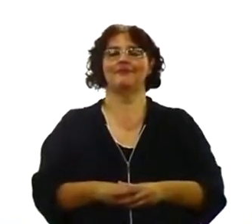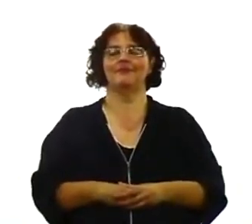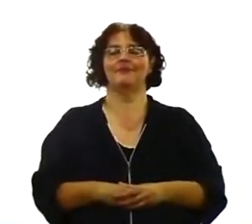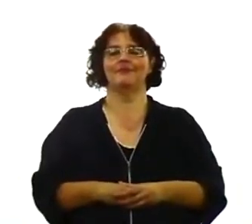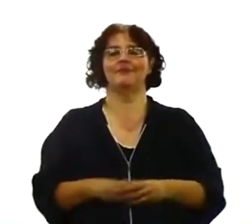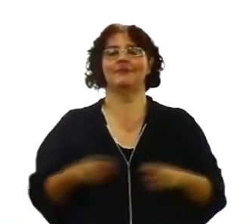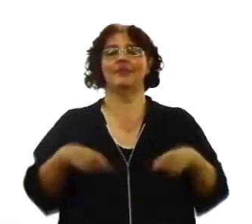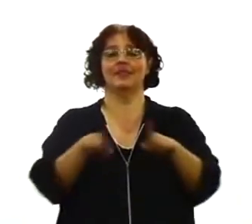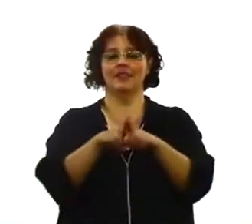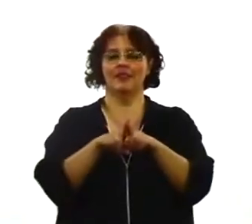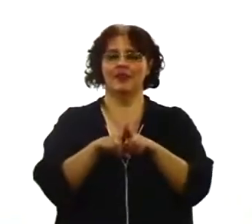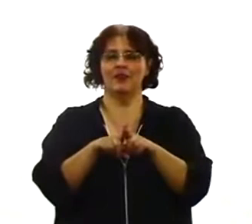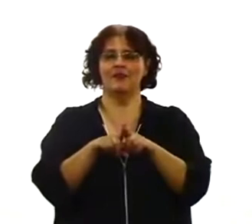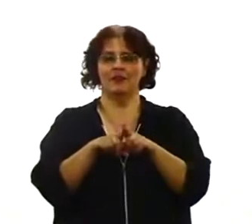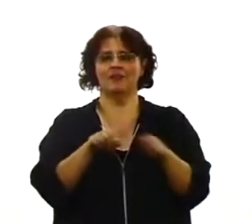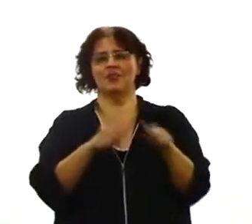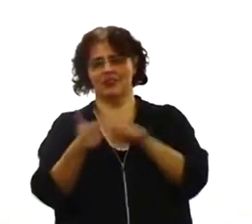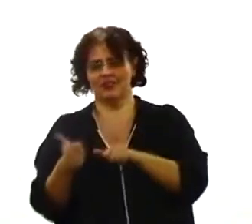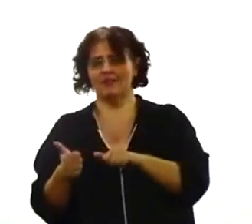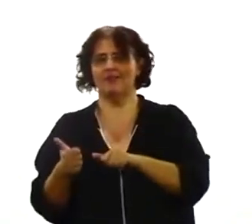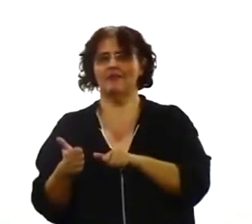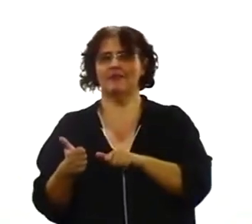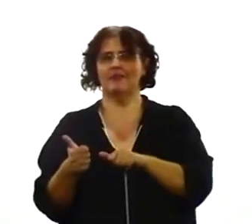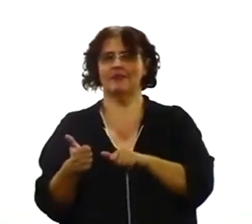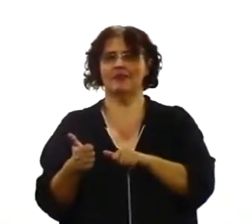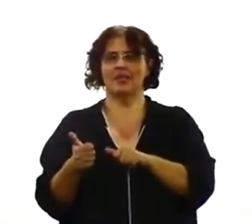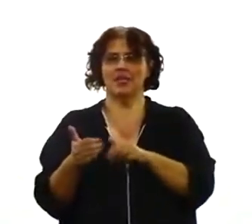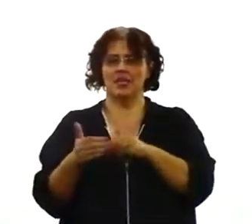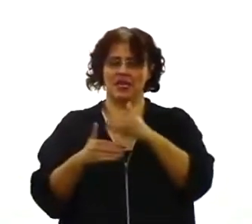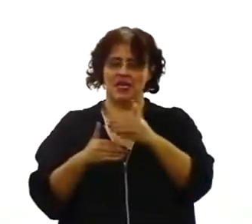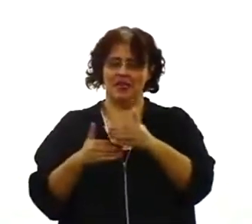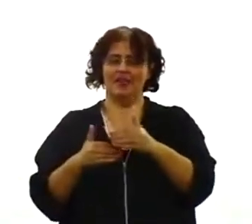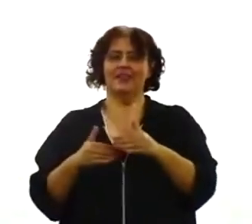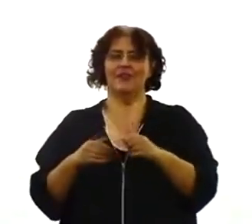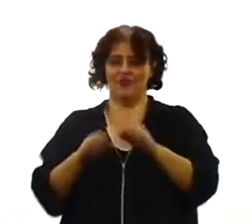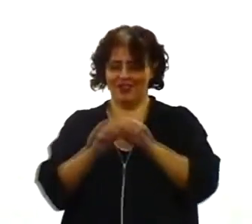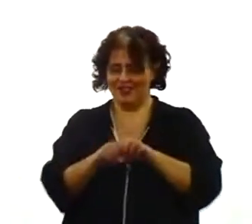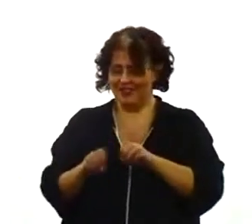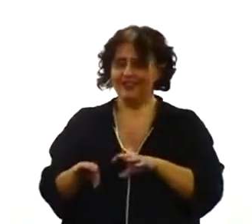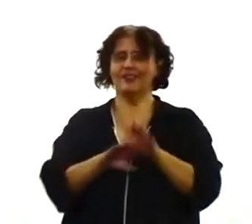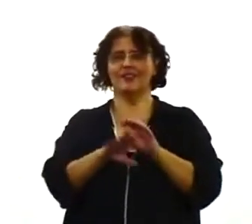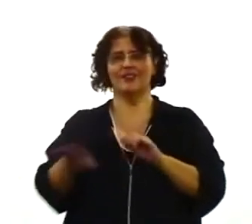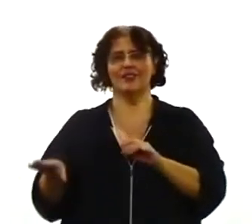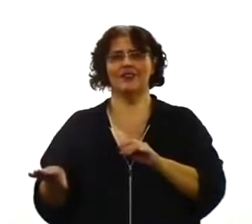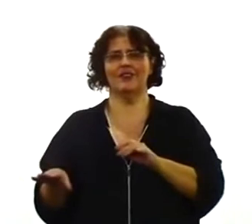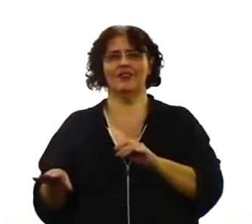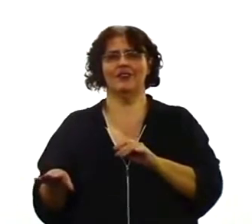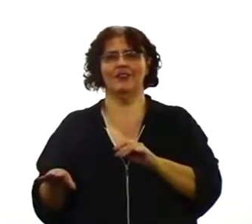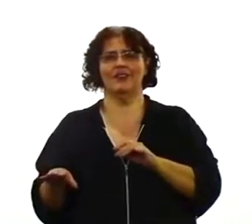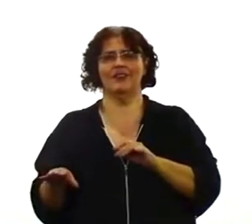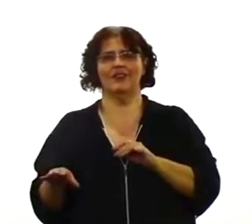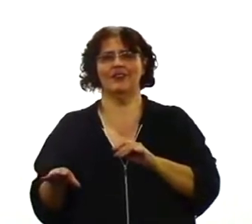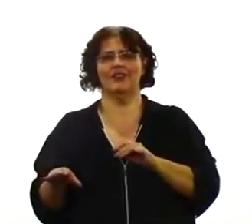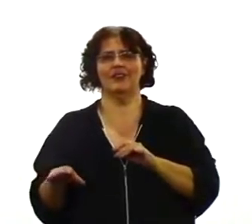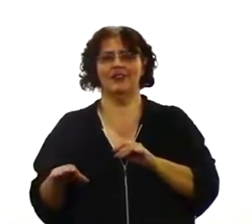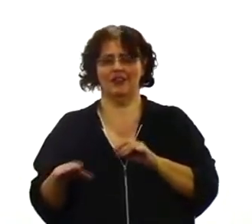tiver 15, 16 ou 17 anos. Ou 18. O tempo é de cada um. Ele vai dizer. Pai, posso professar essa fé?